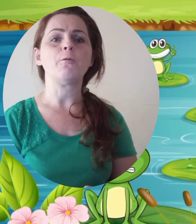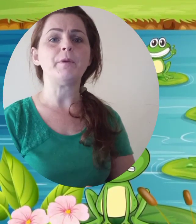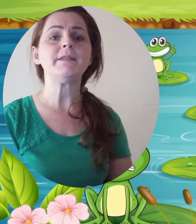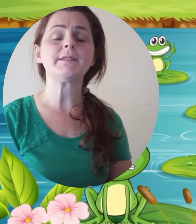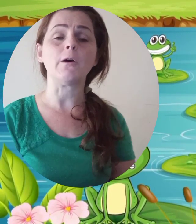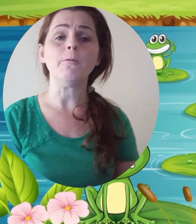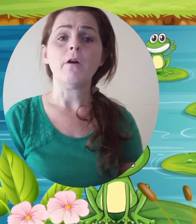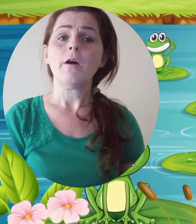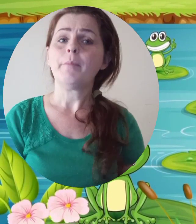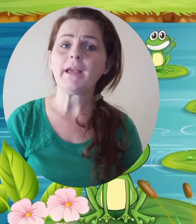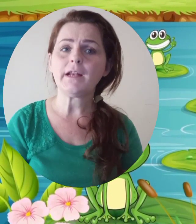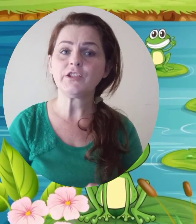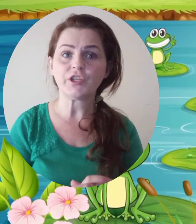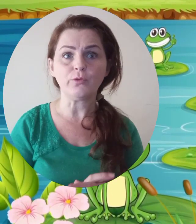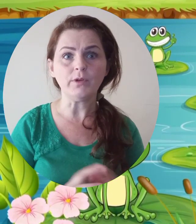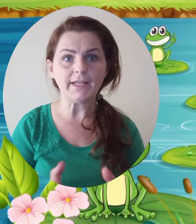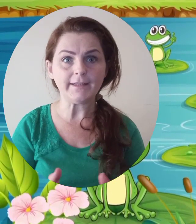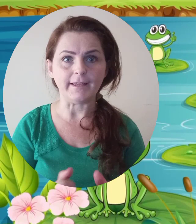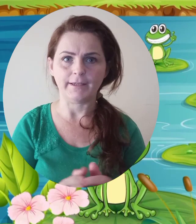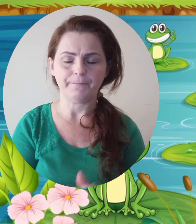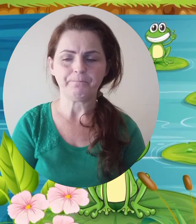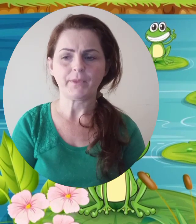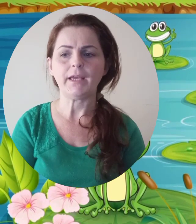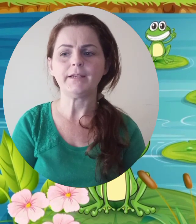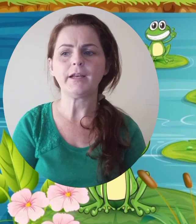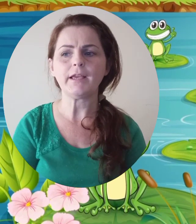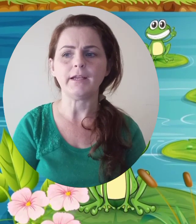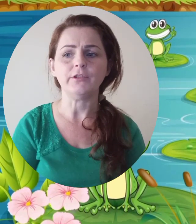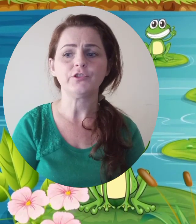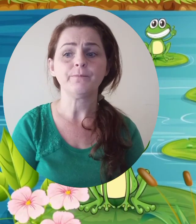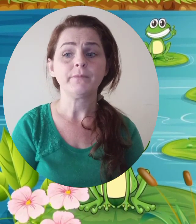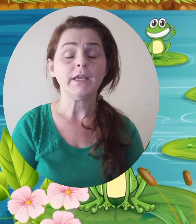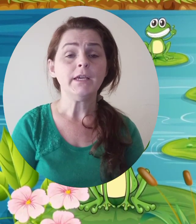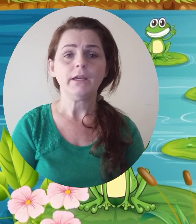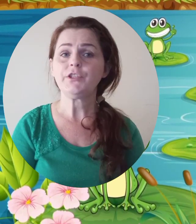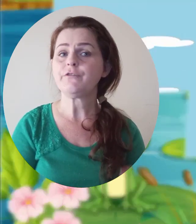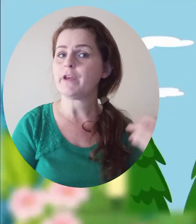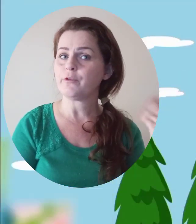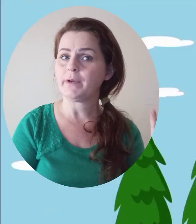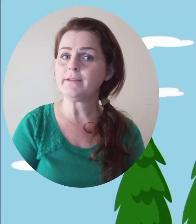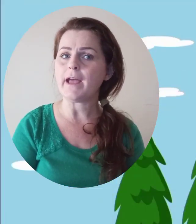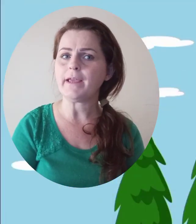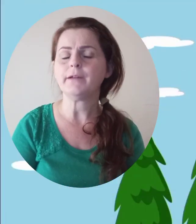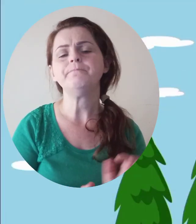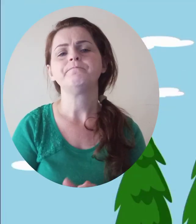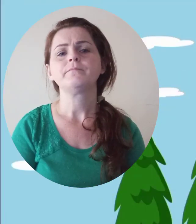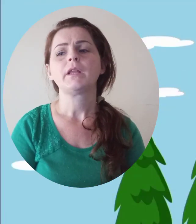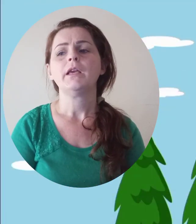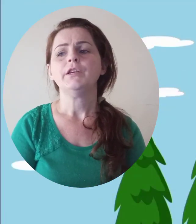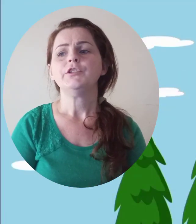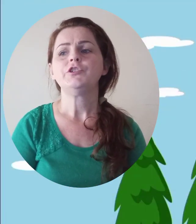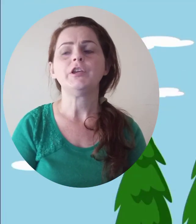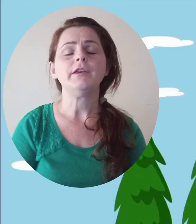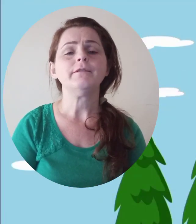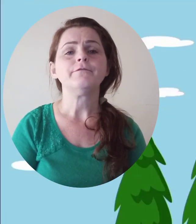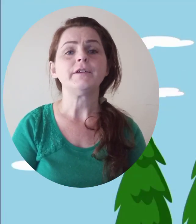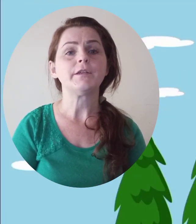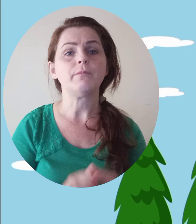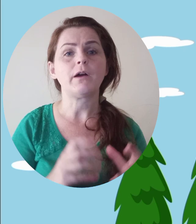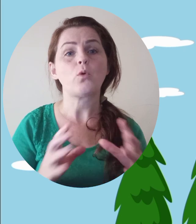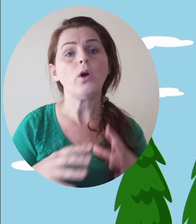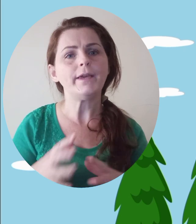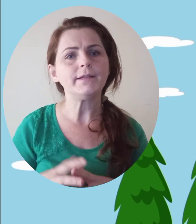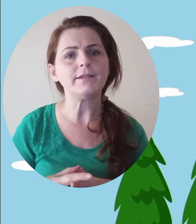fazer uma competição para eleger um líder entre eles e tiveram uma ideia de